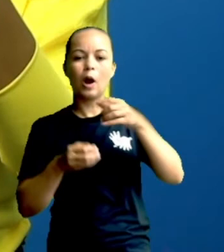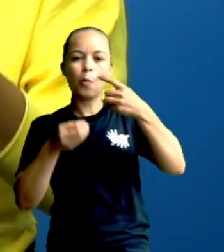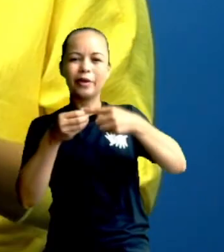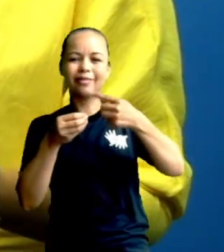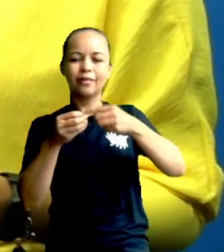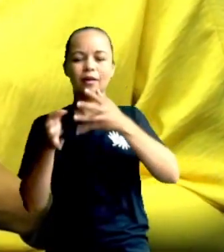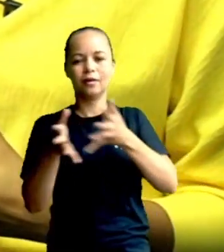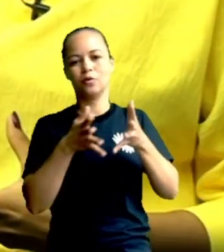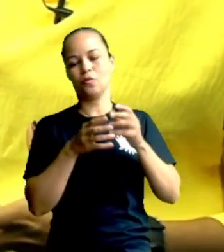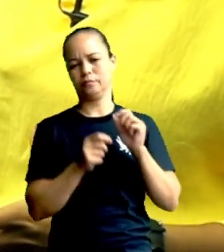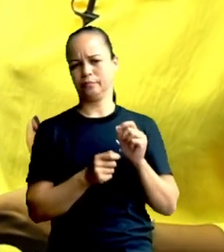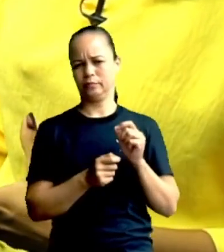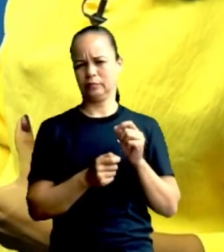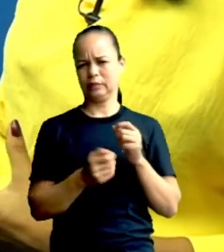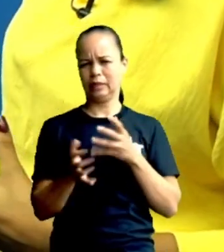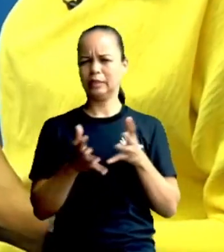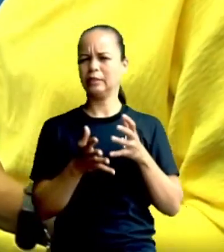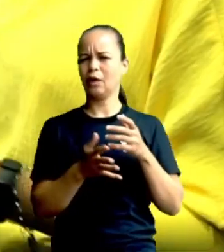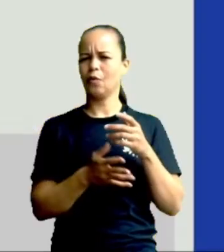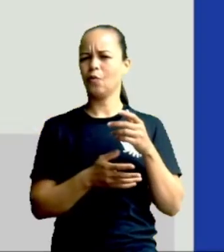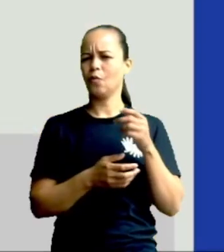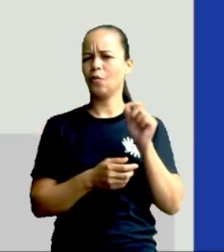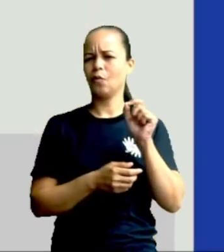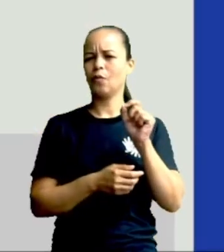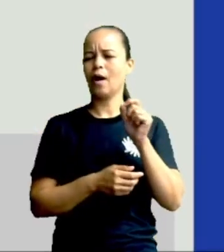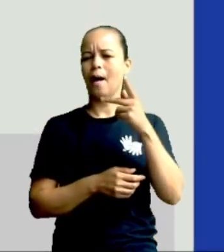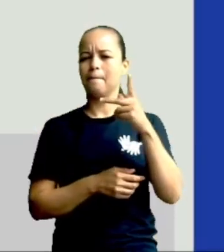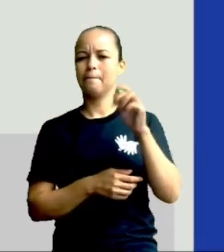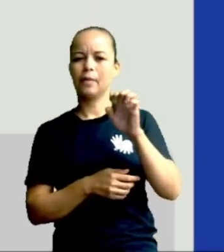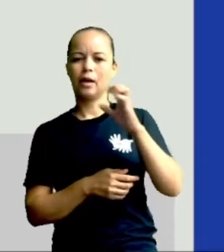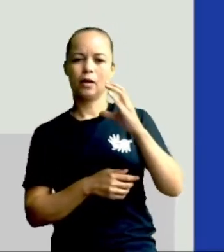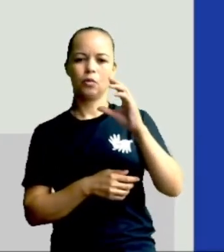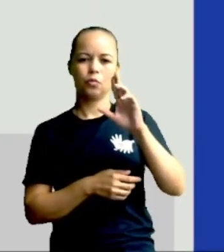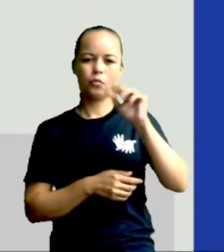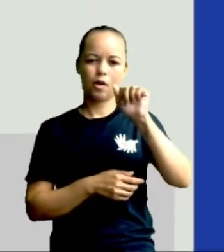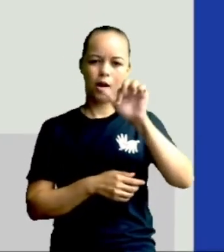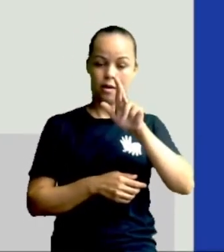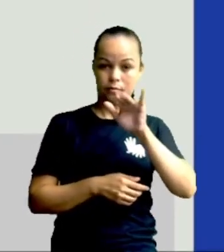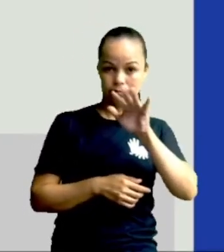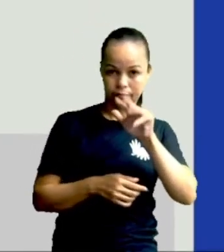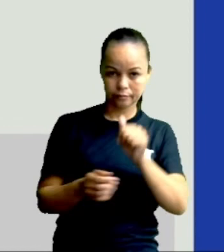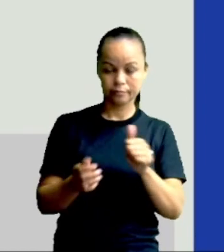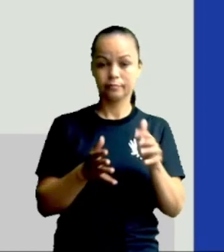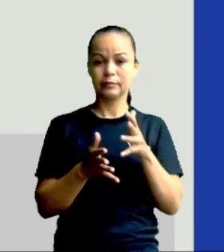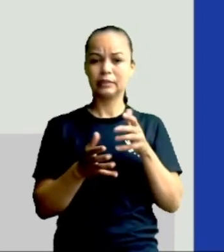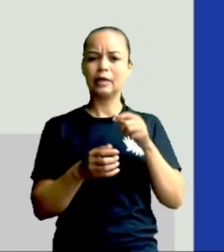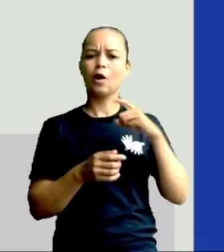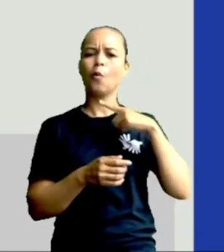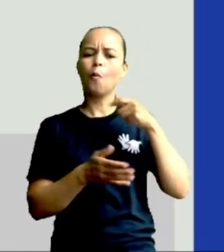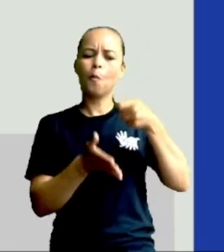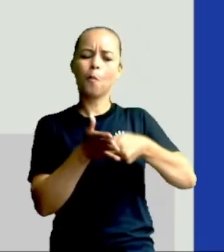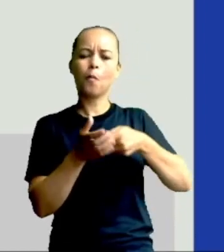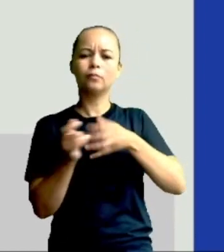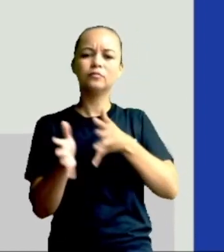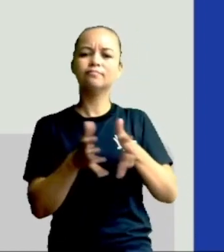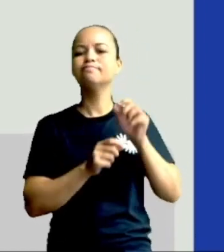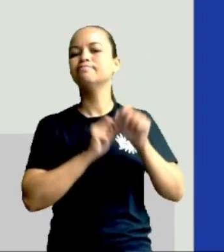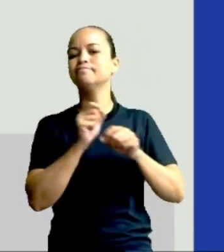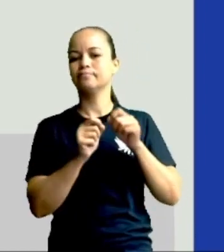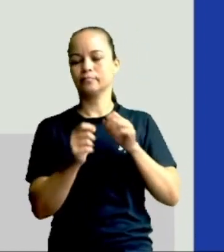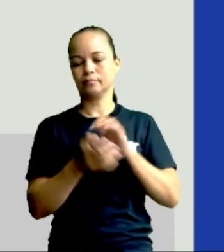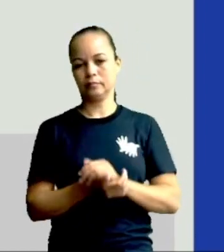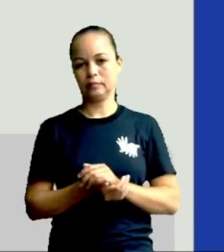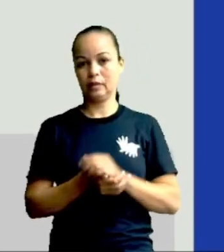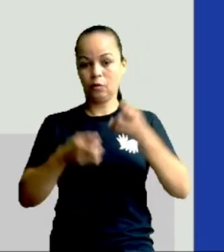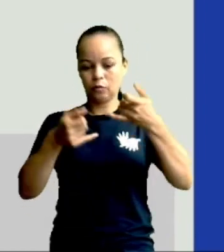de decisivo na história do Brasil? Eu acabei de falar que os vaqueiros, né, que eram os criadores, que